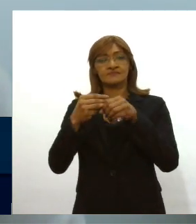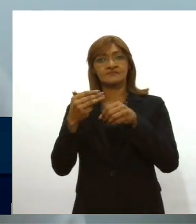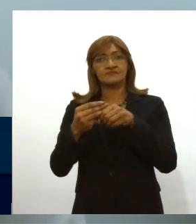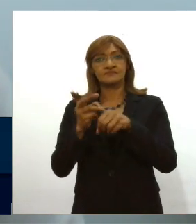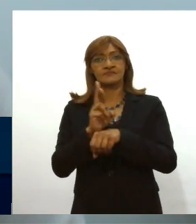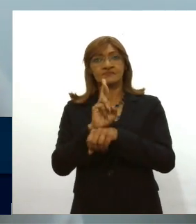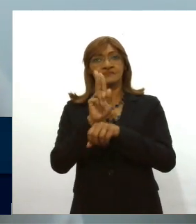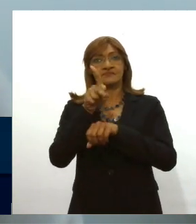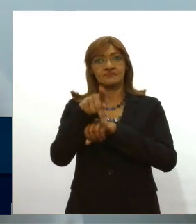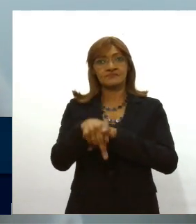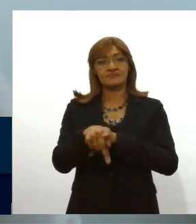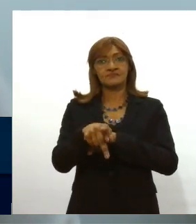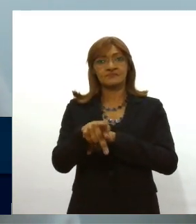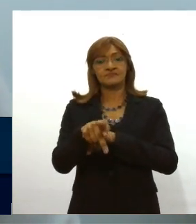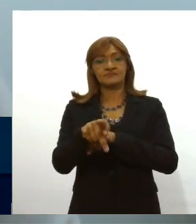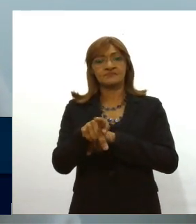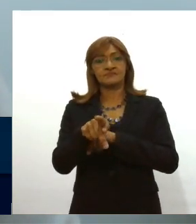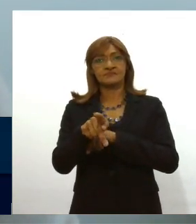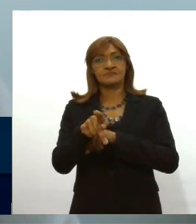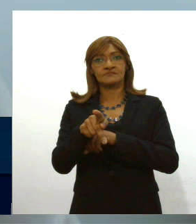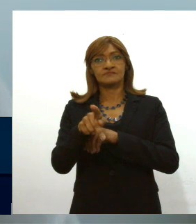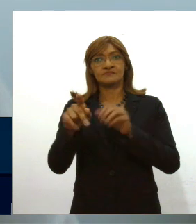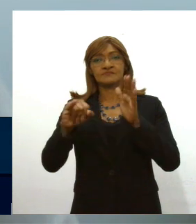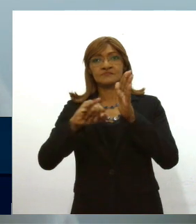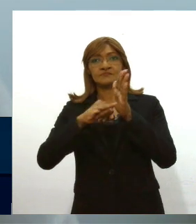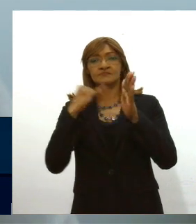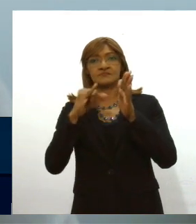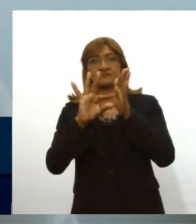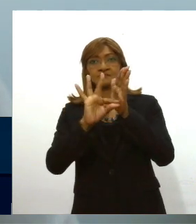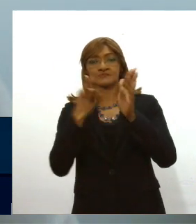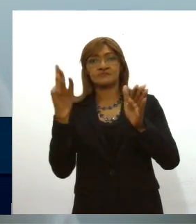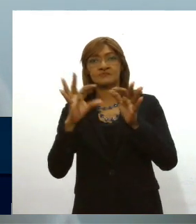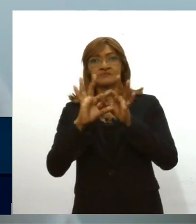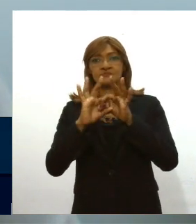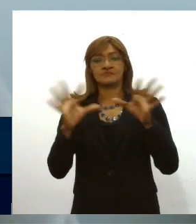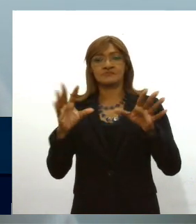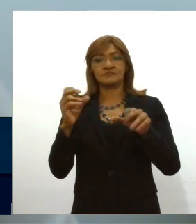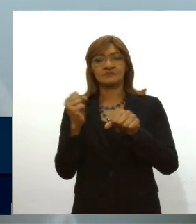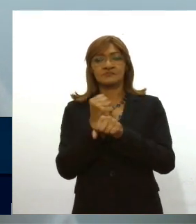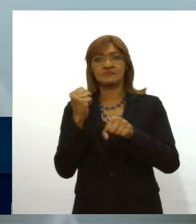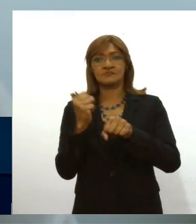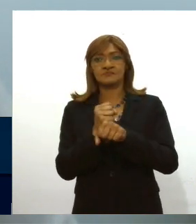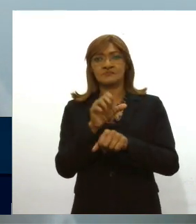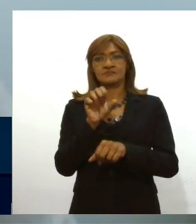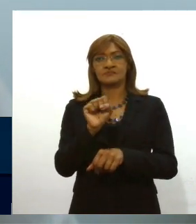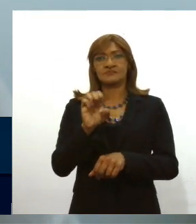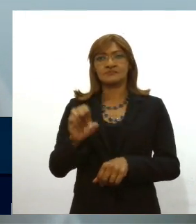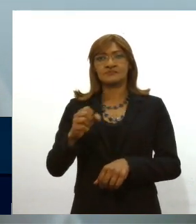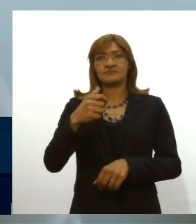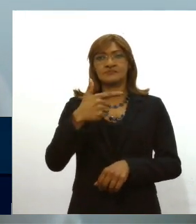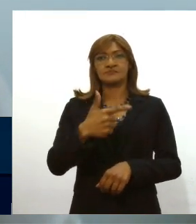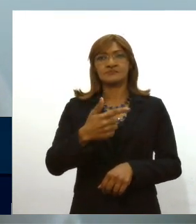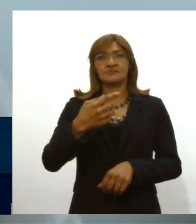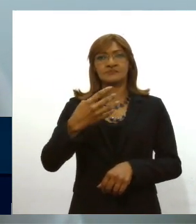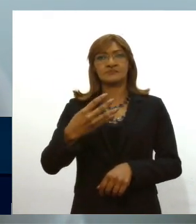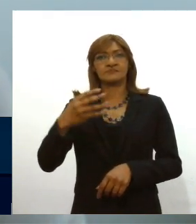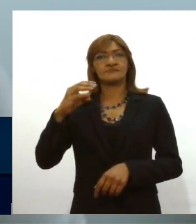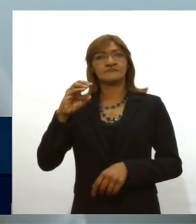dando ordem de serviço de restauração da rodovia SE240